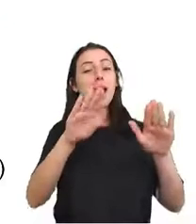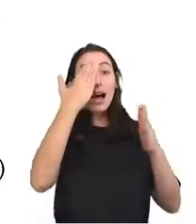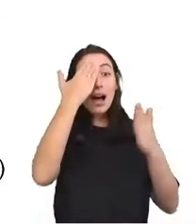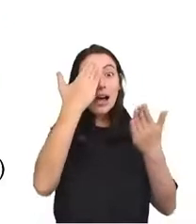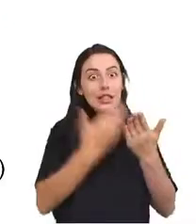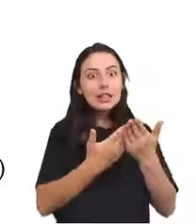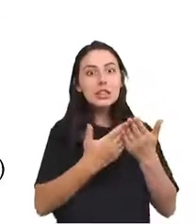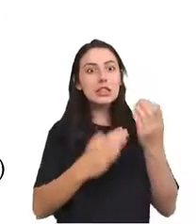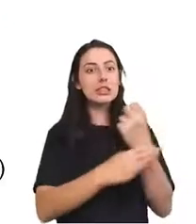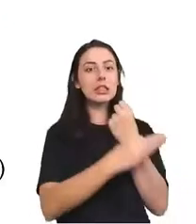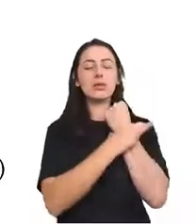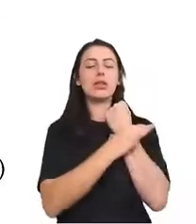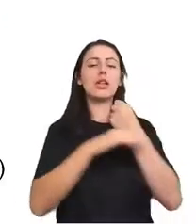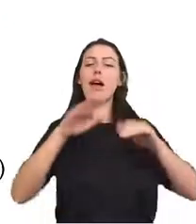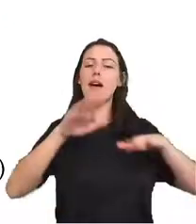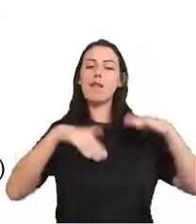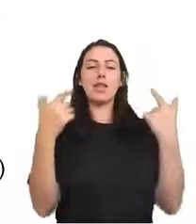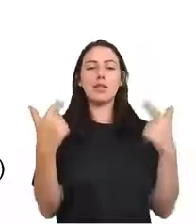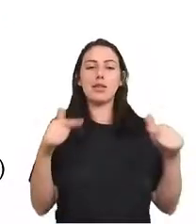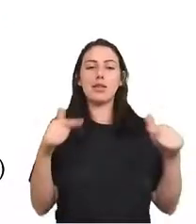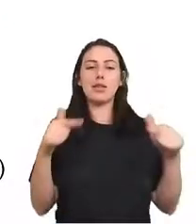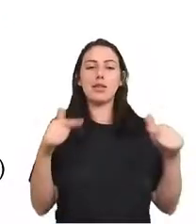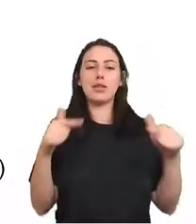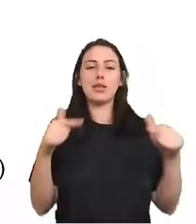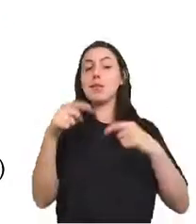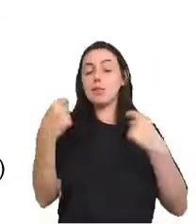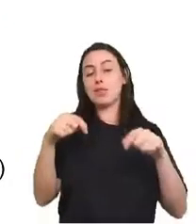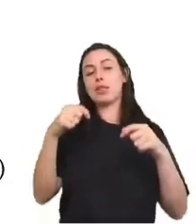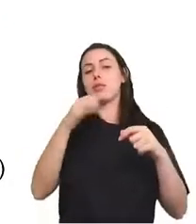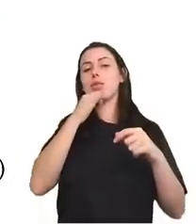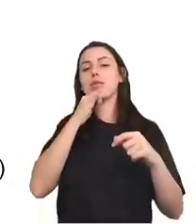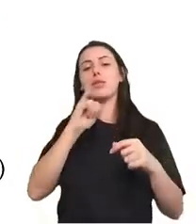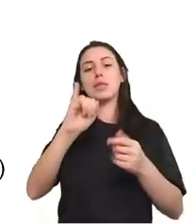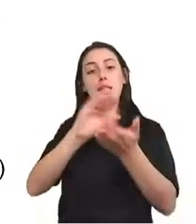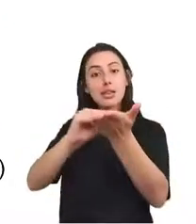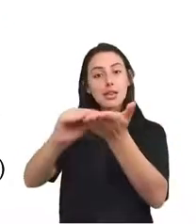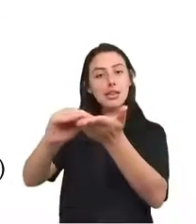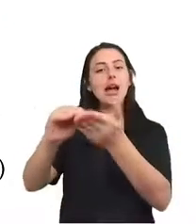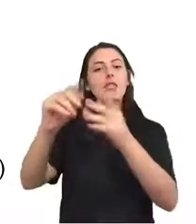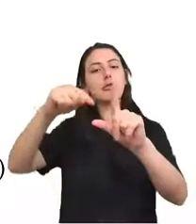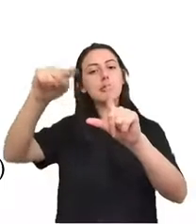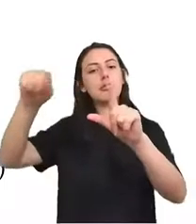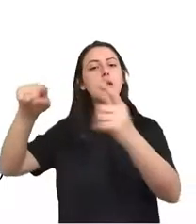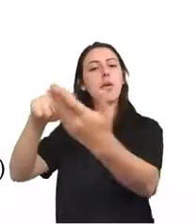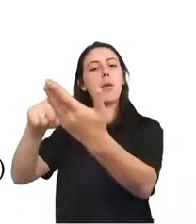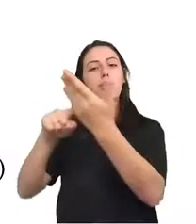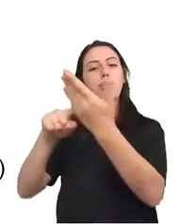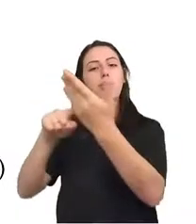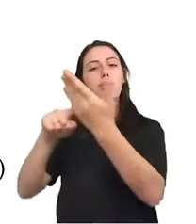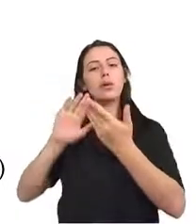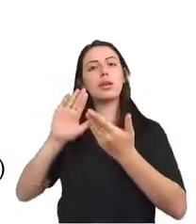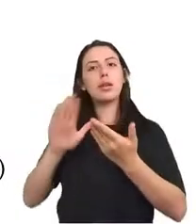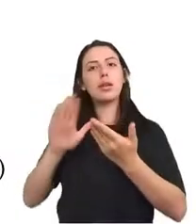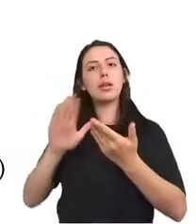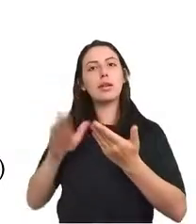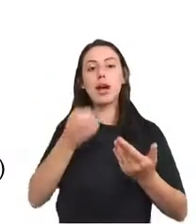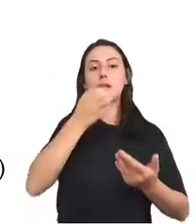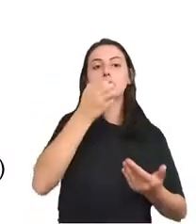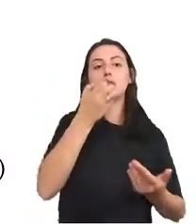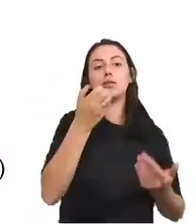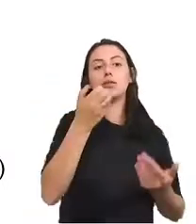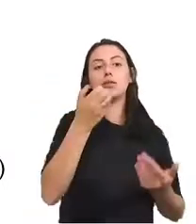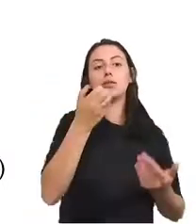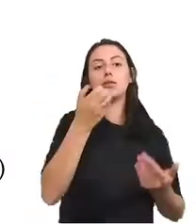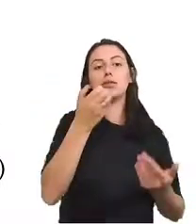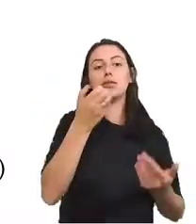tiver confiança em alguma estimativa, se disser pode ser alta, pode ser baixa, essa informação é relevante também e deve ser